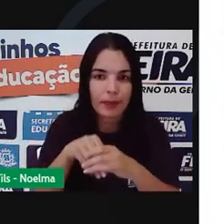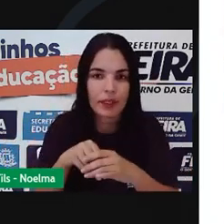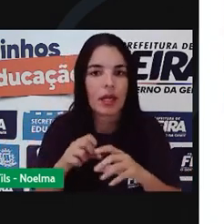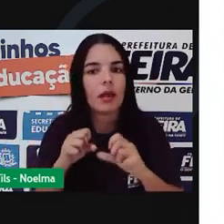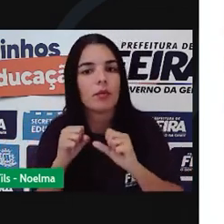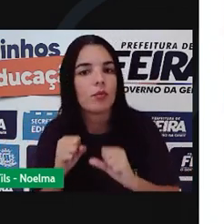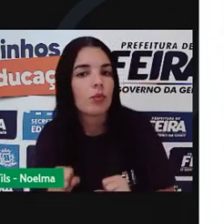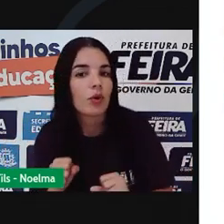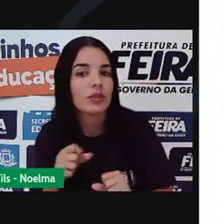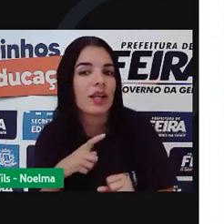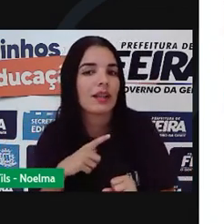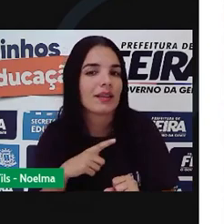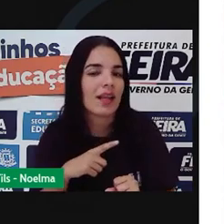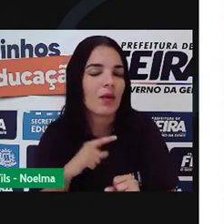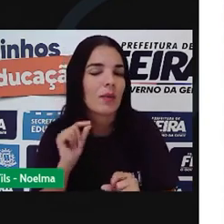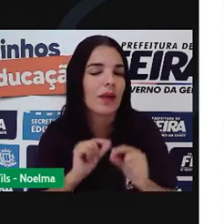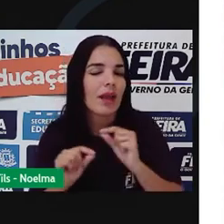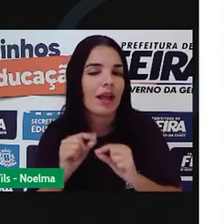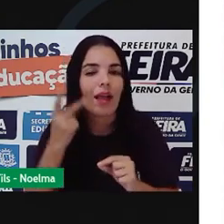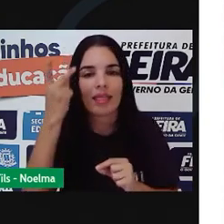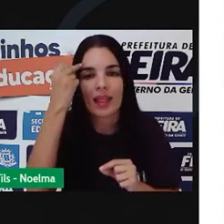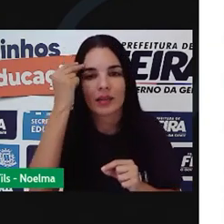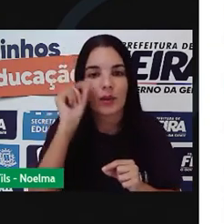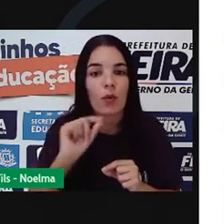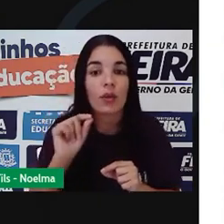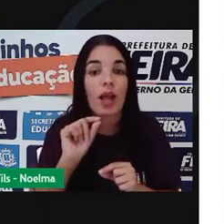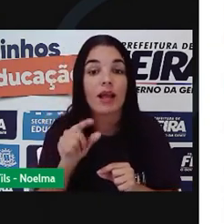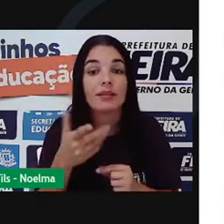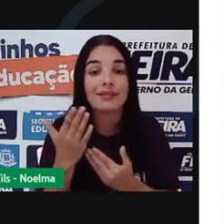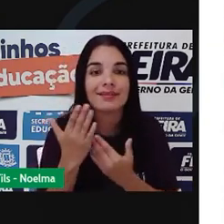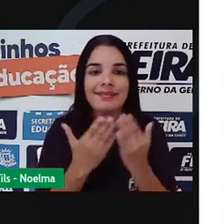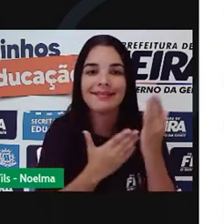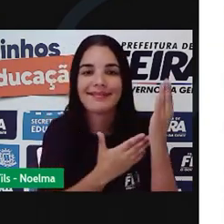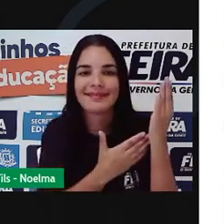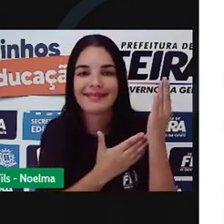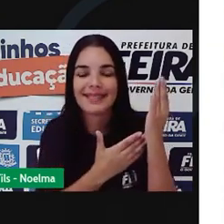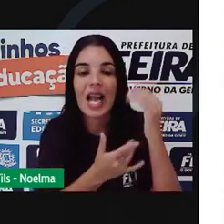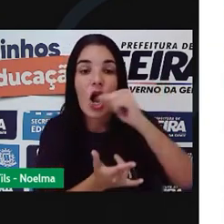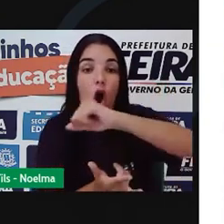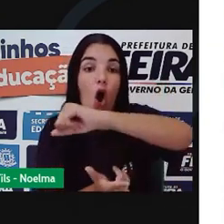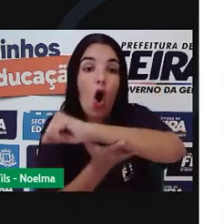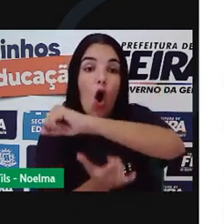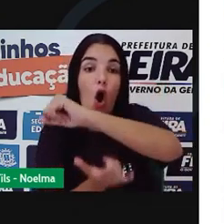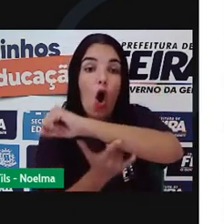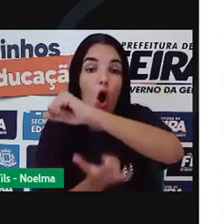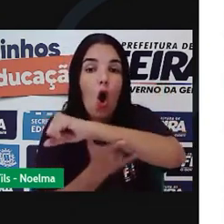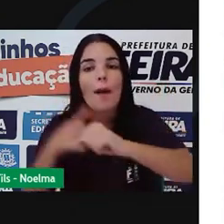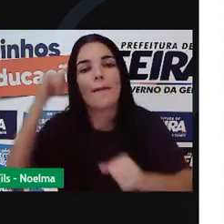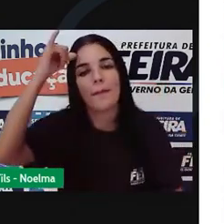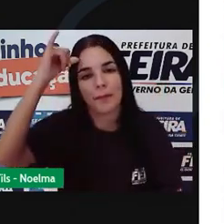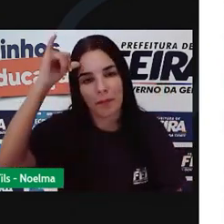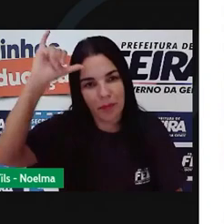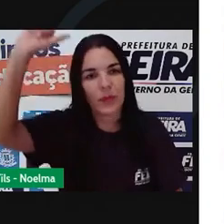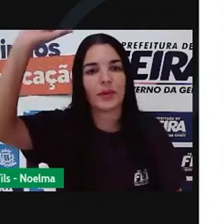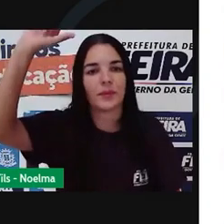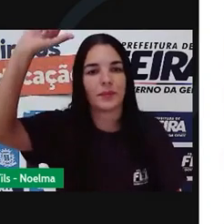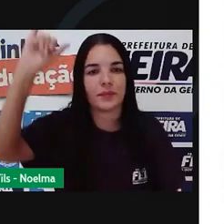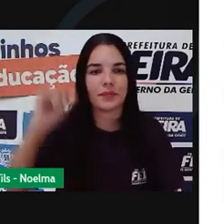e 100% sustentável. Que é um exemplo aqui do esterco de gado. Ele é um ótimo melhorador para o solo.